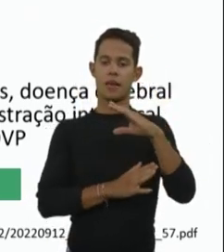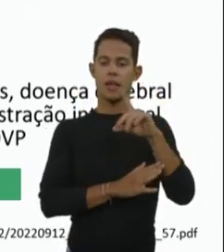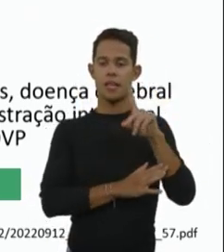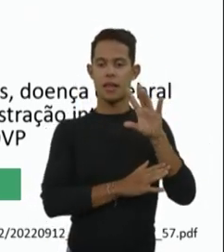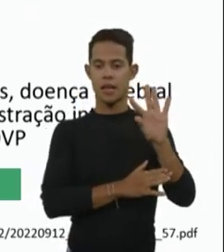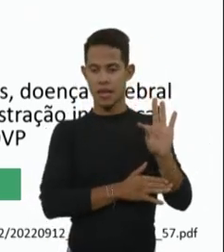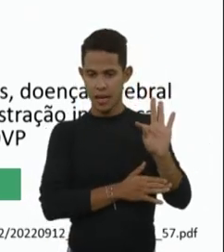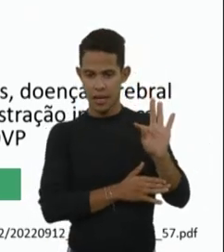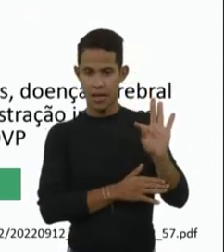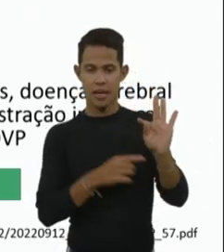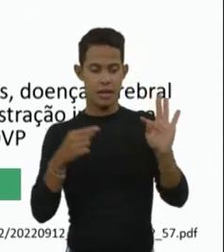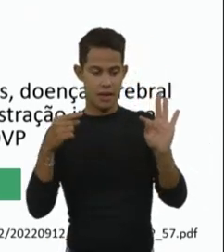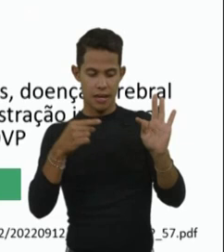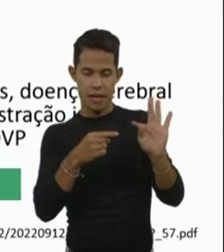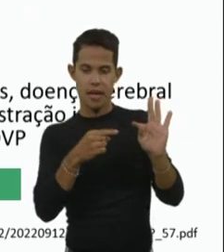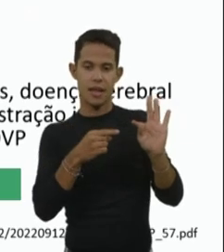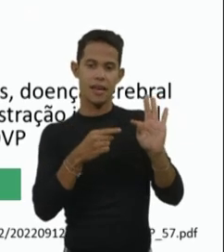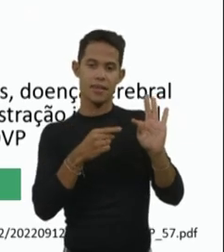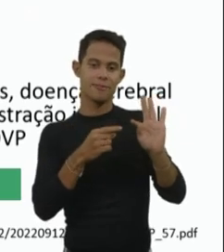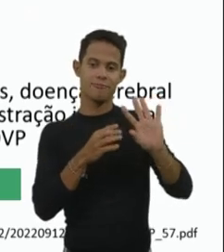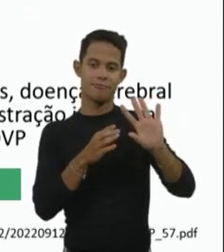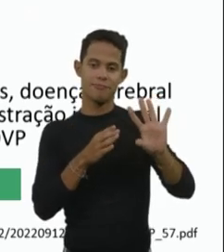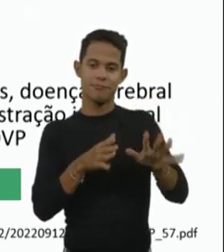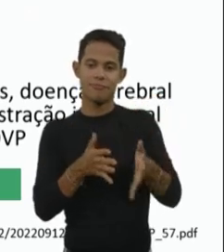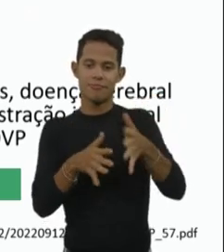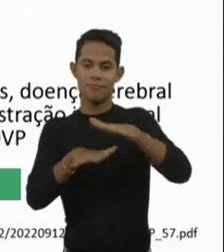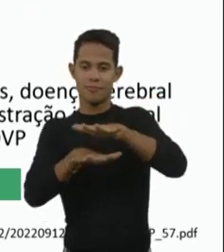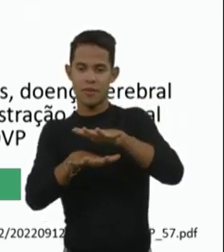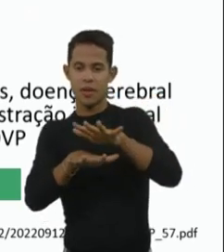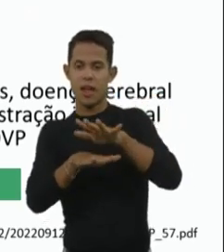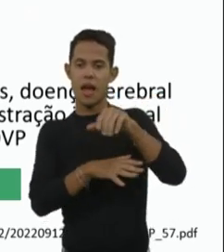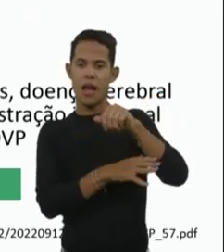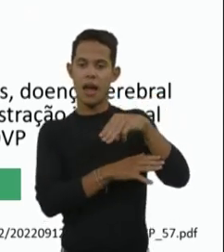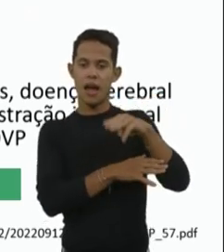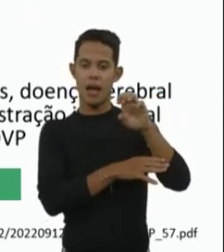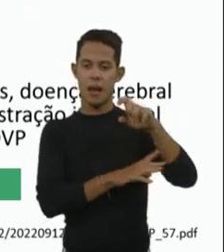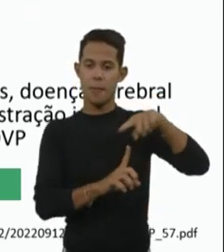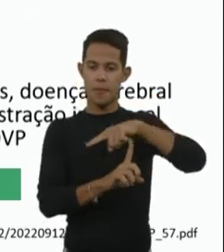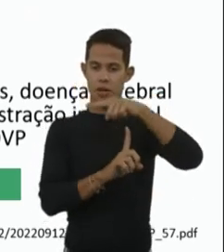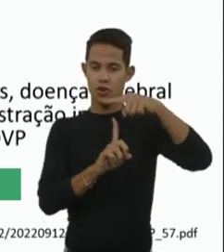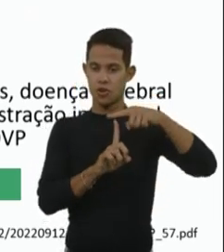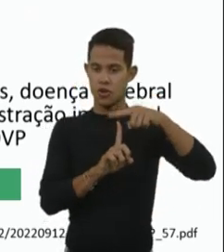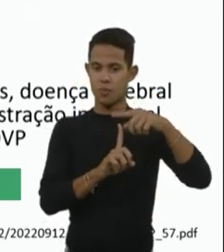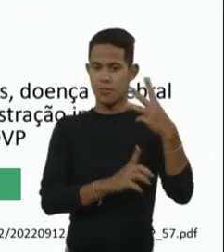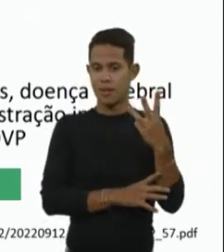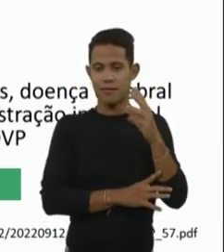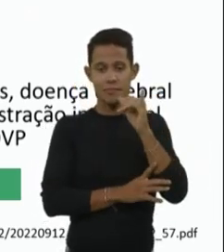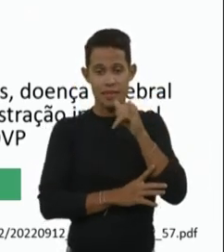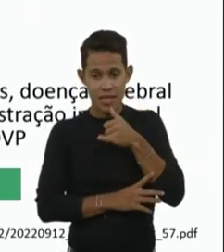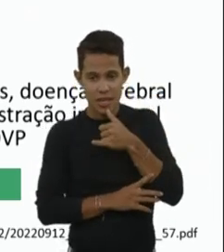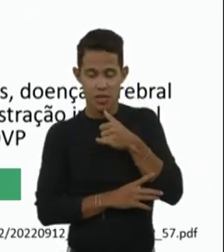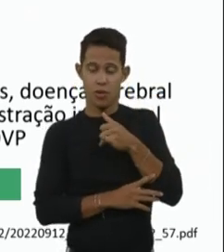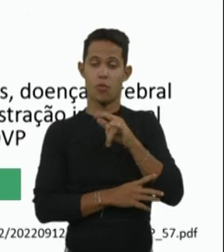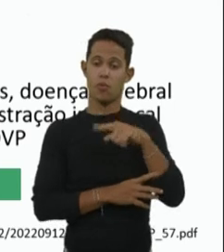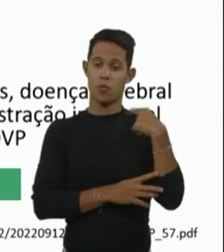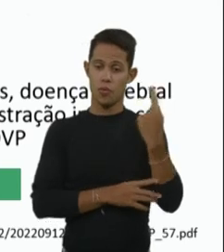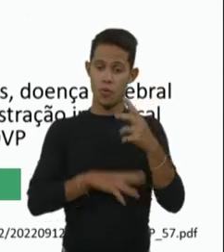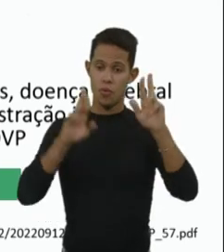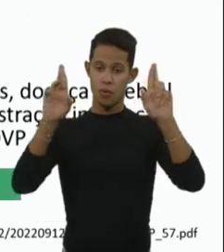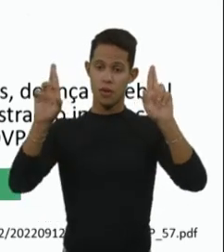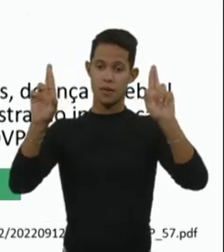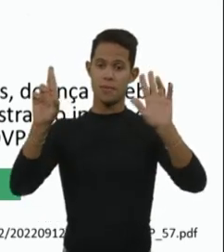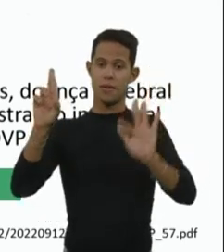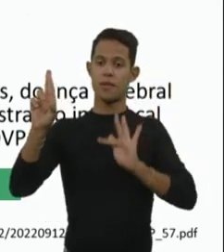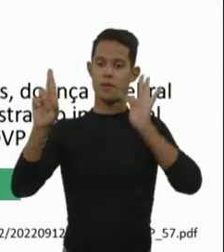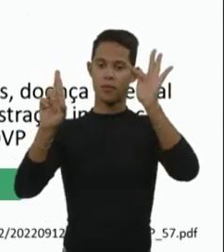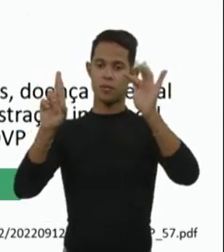incluiu os pacientes com AME tipo 3, que realmente é uma lástima, a gente tem esperança, né, e aí eu convido todo